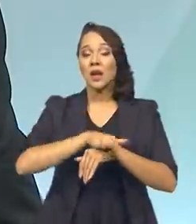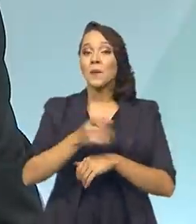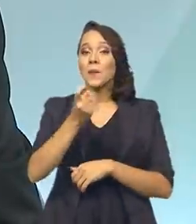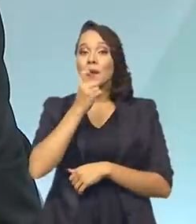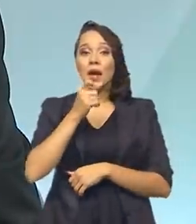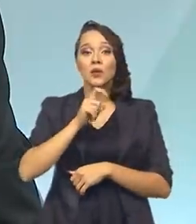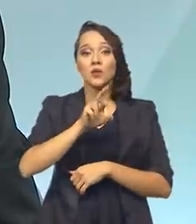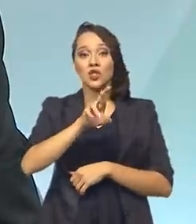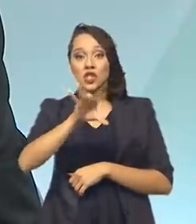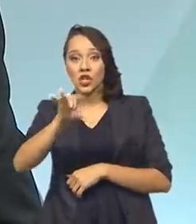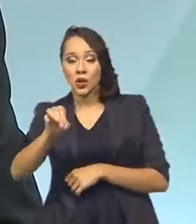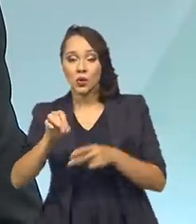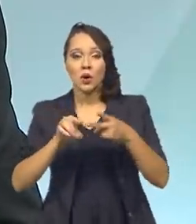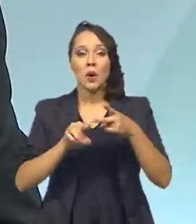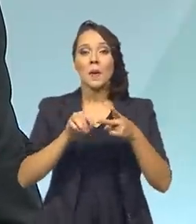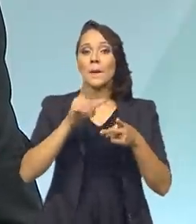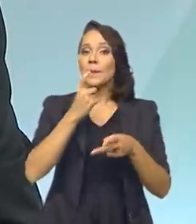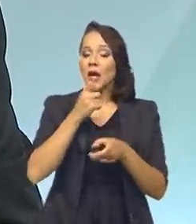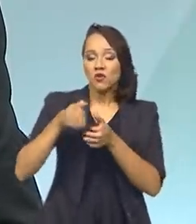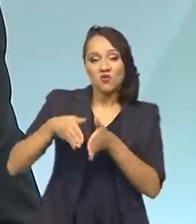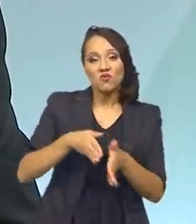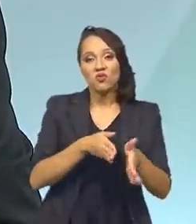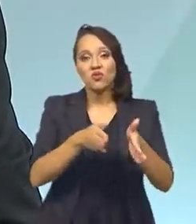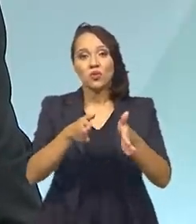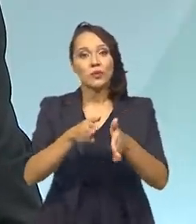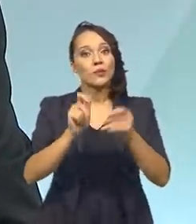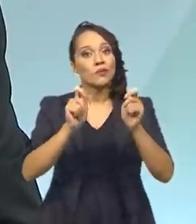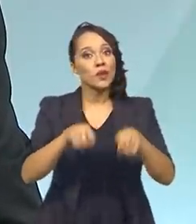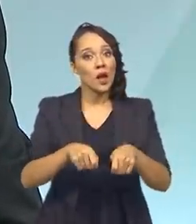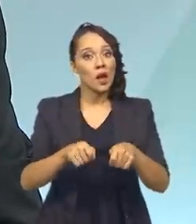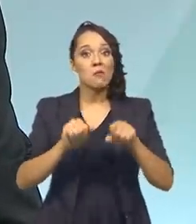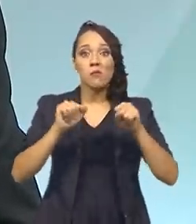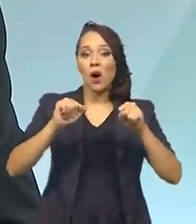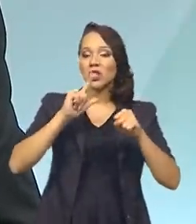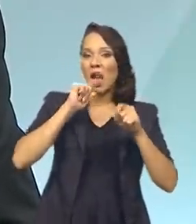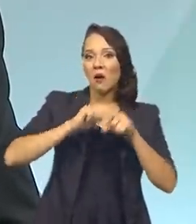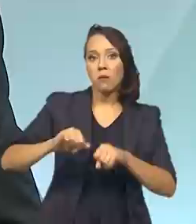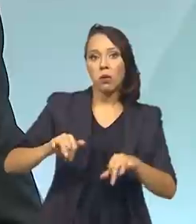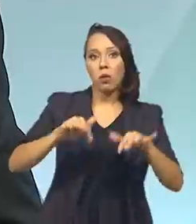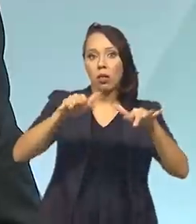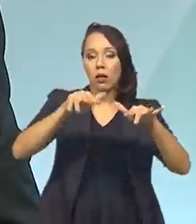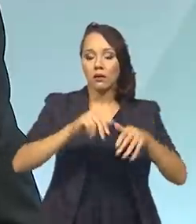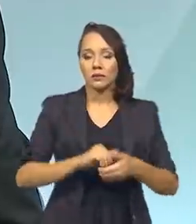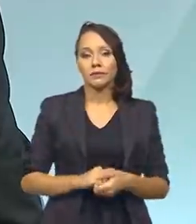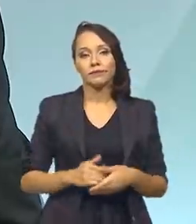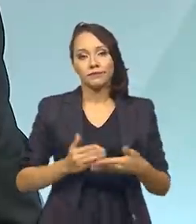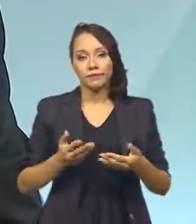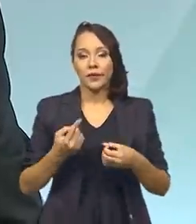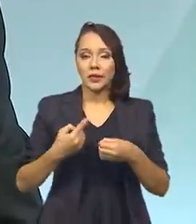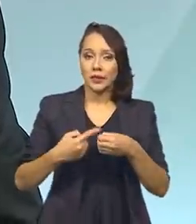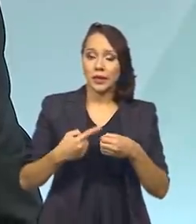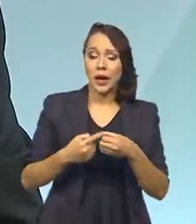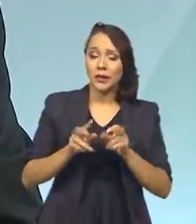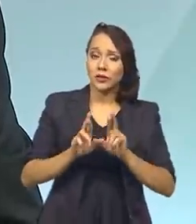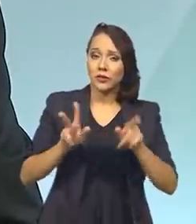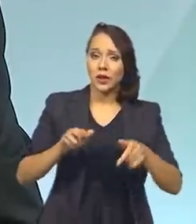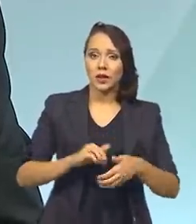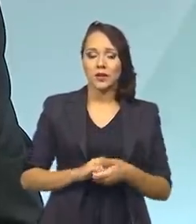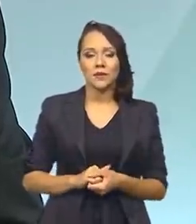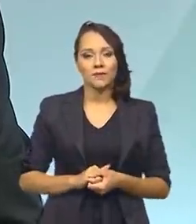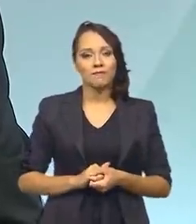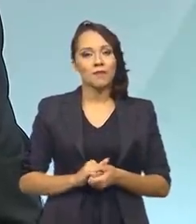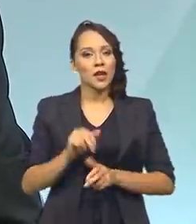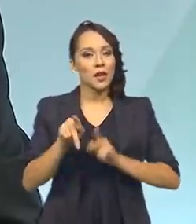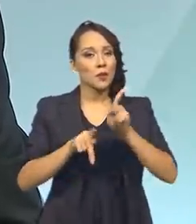a rios, a córregos, a áreas não edificantes das cidades. E são